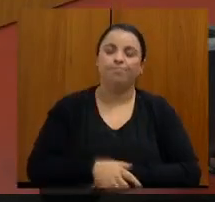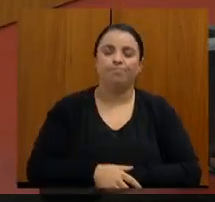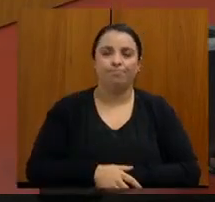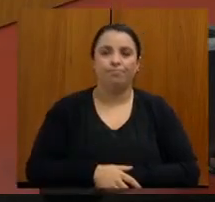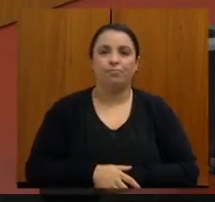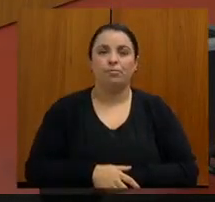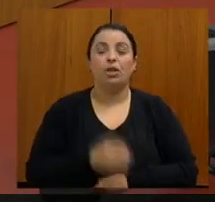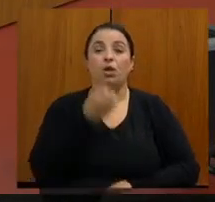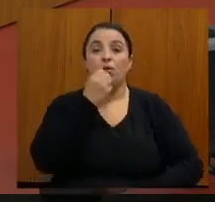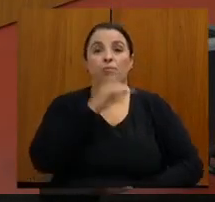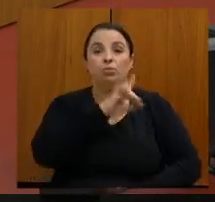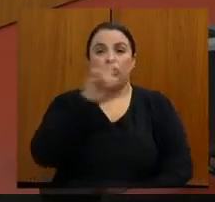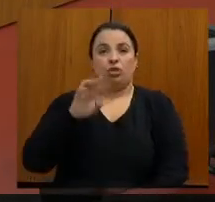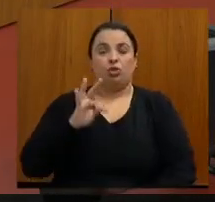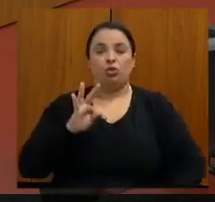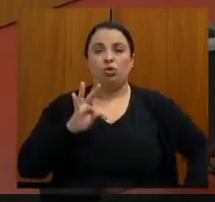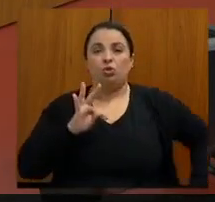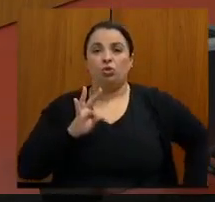Bom dia a todos.